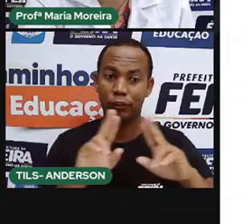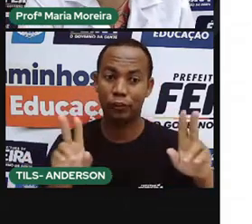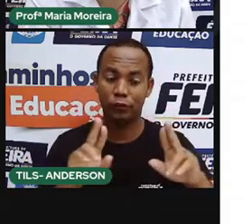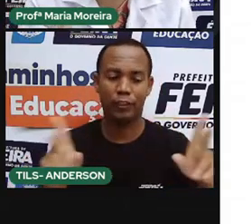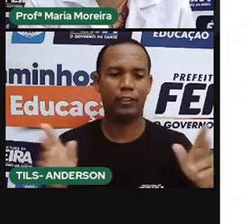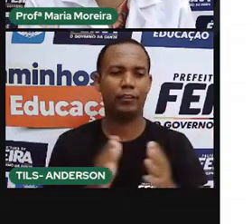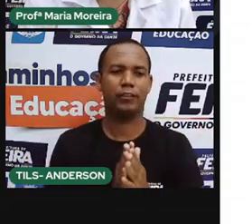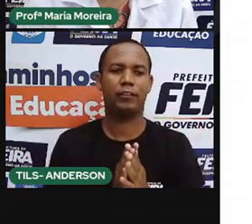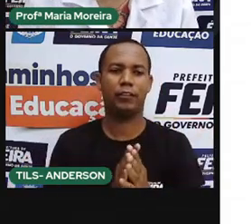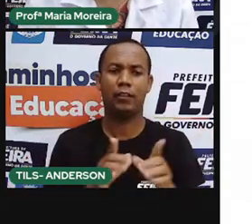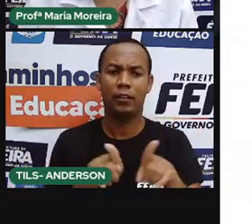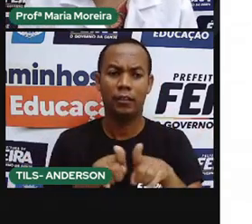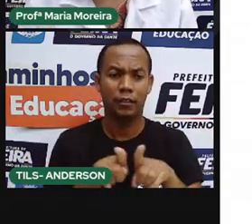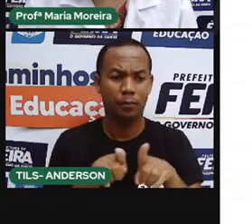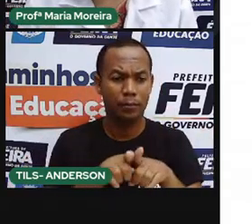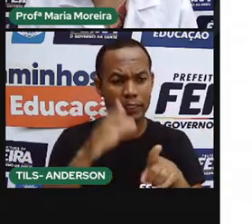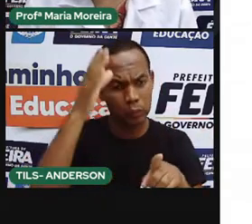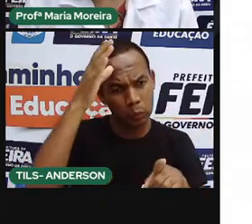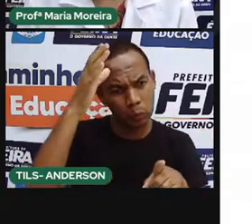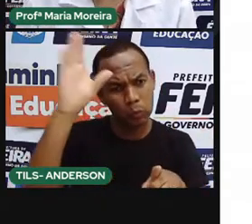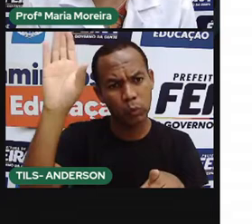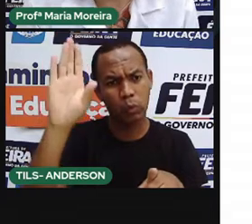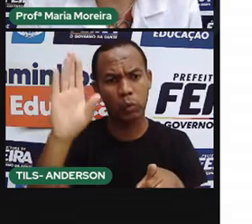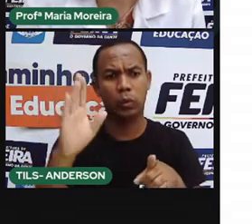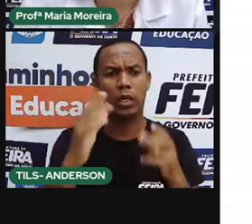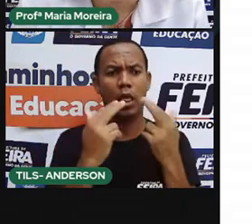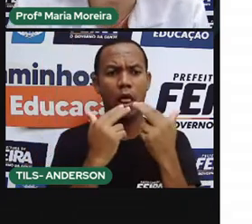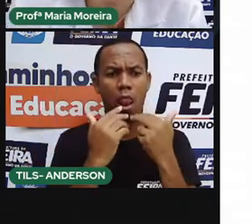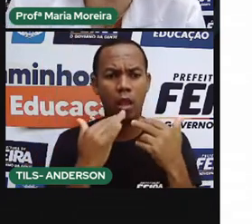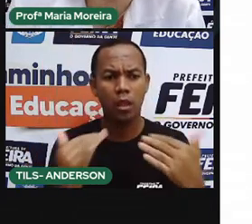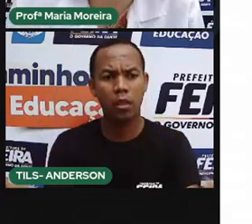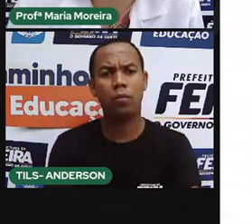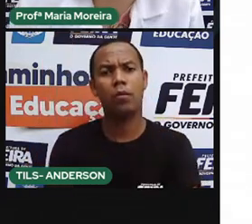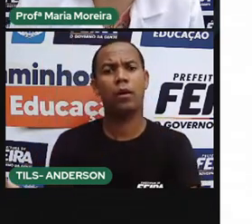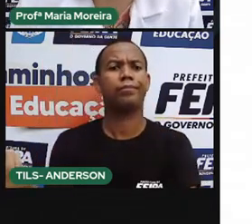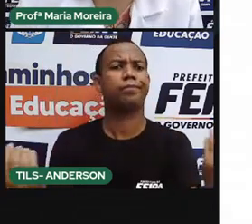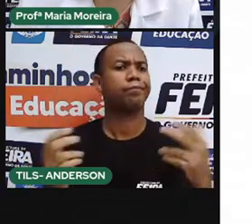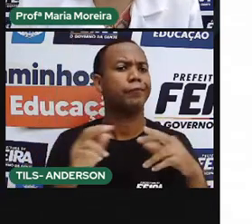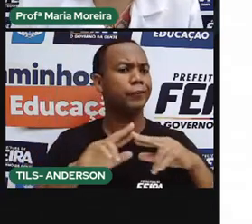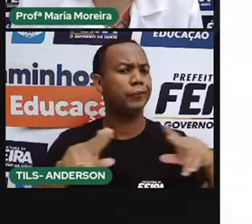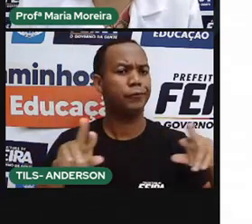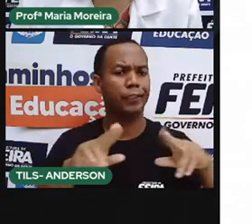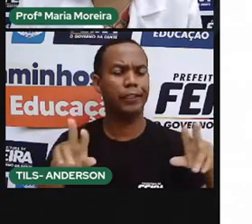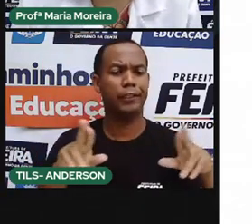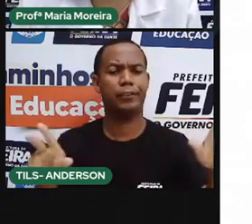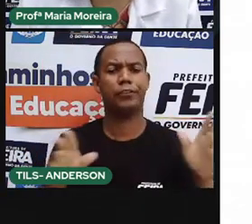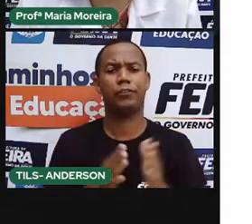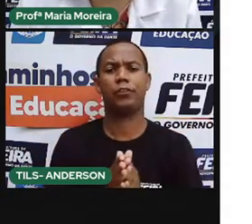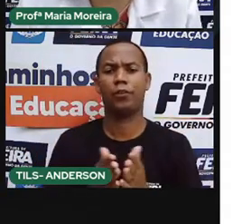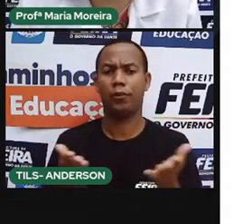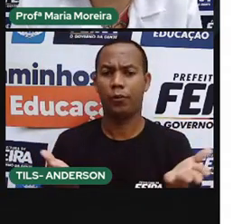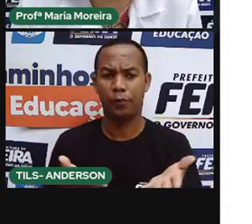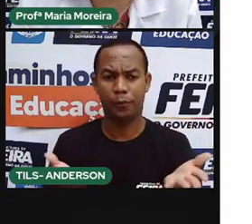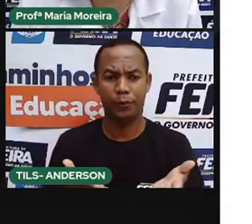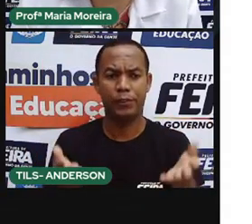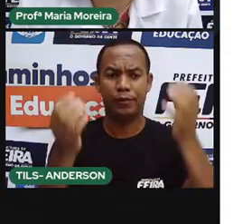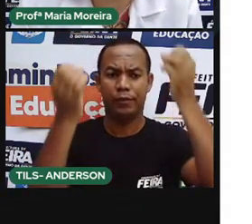nem todos falavam a mesma língua, então a gente vai falar sobre isso aqui hoje também,